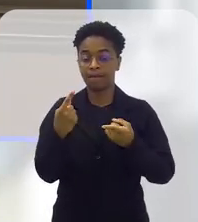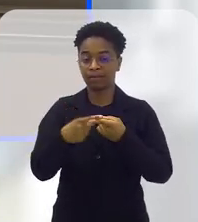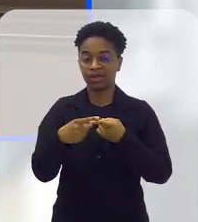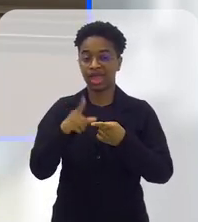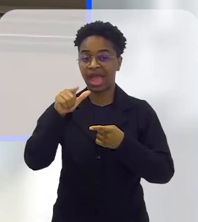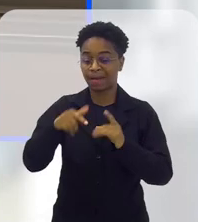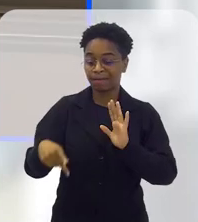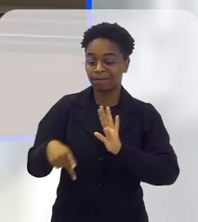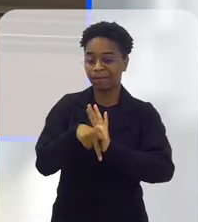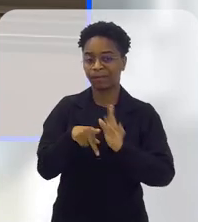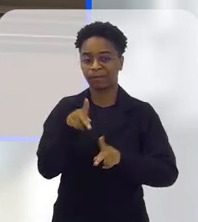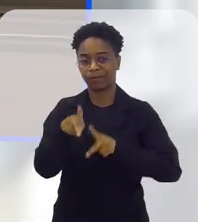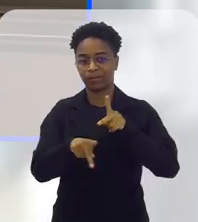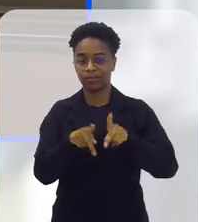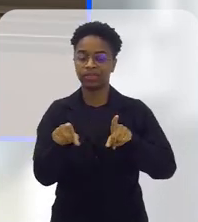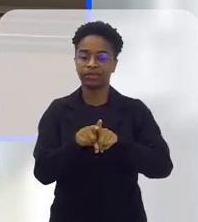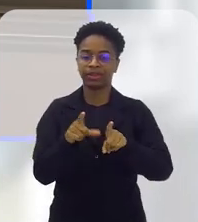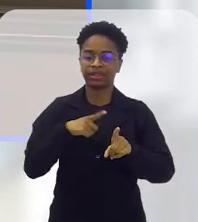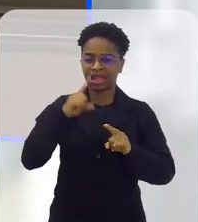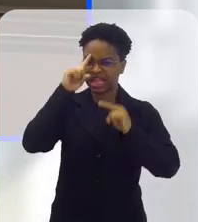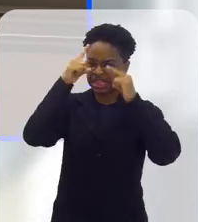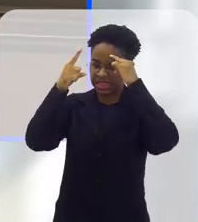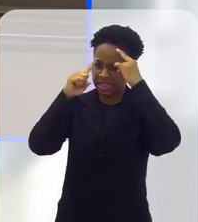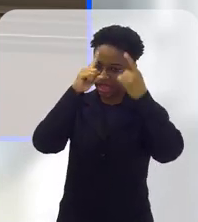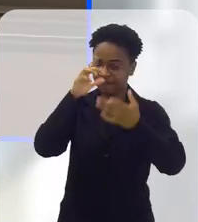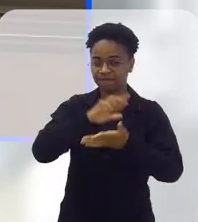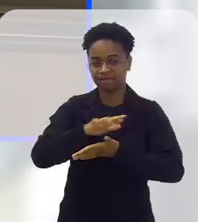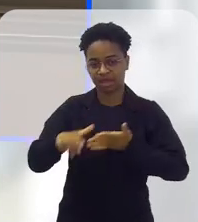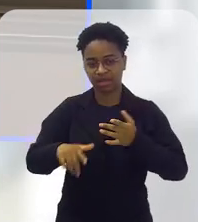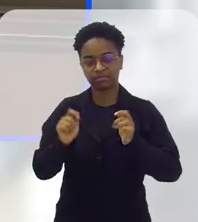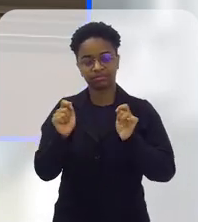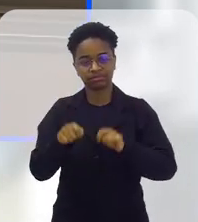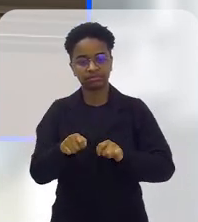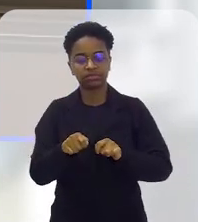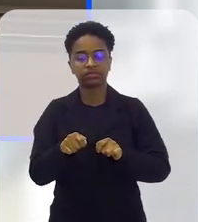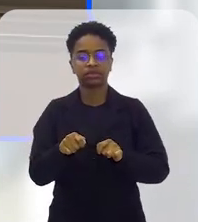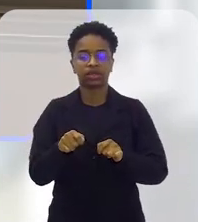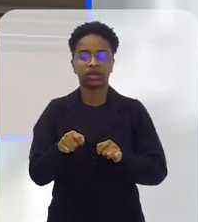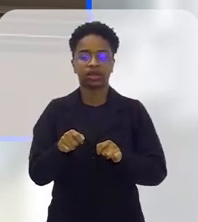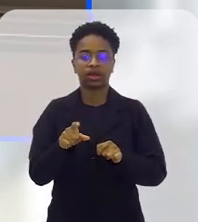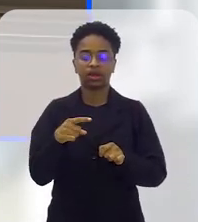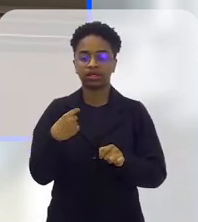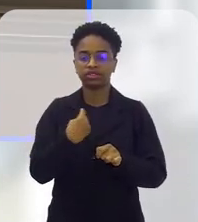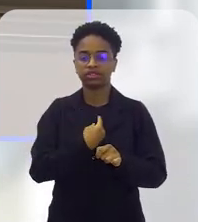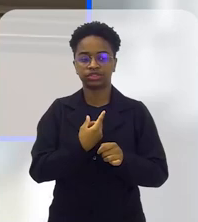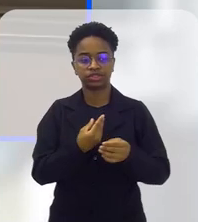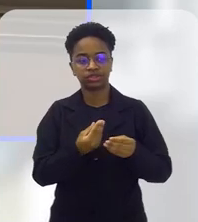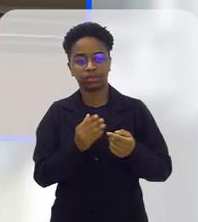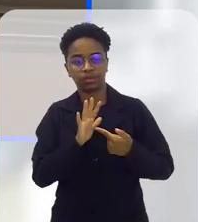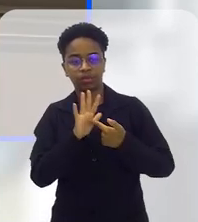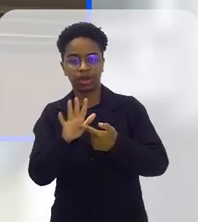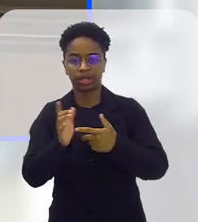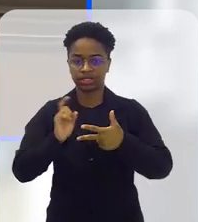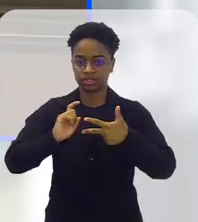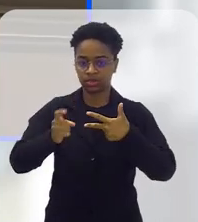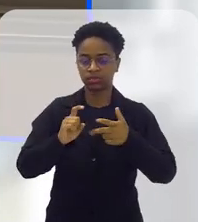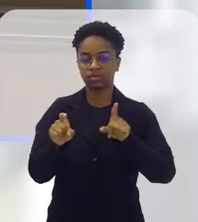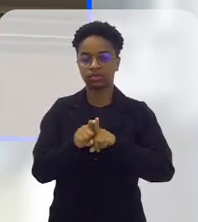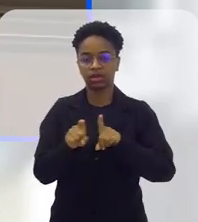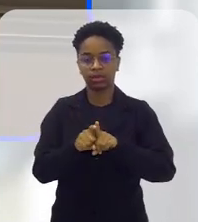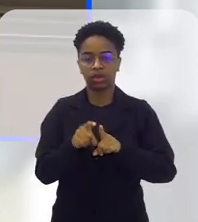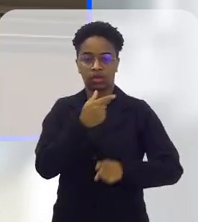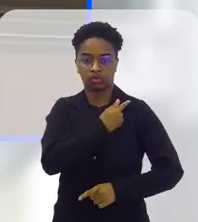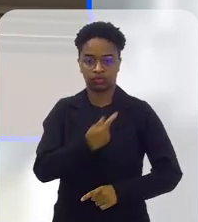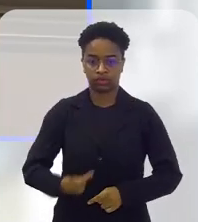Essa casa aqui é deles, que vem aqui com ideias para que a gente possa levar isso ao Executivo. O nosso